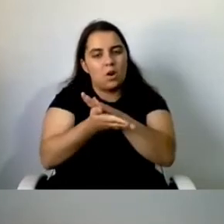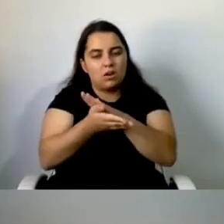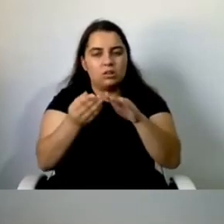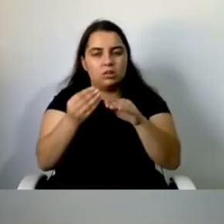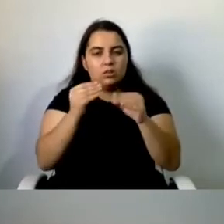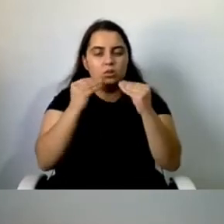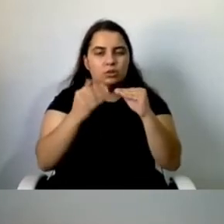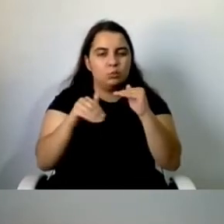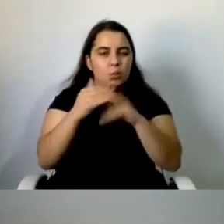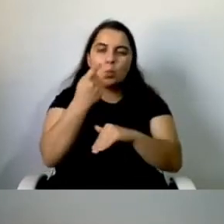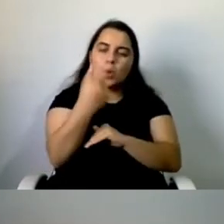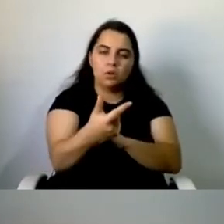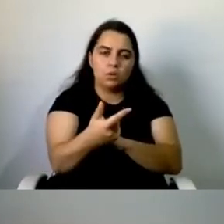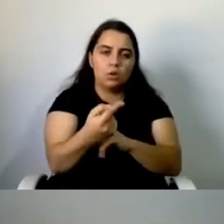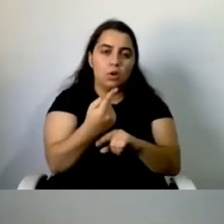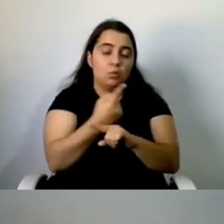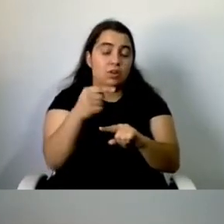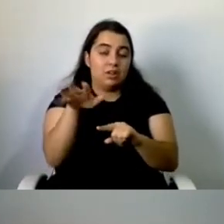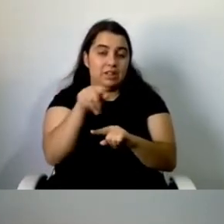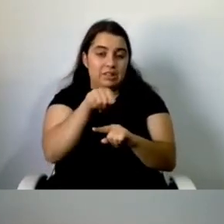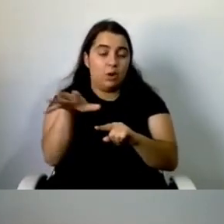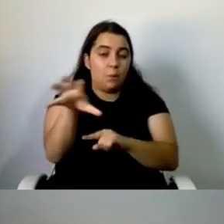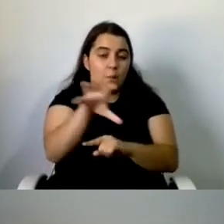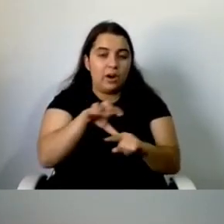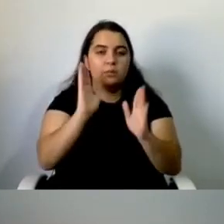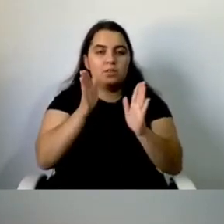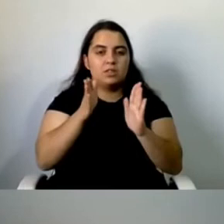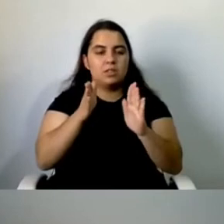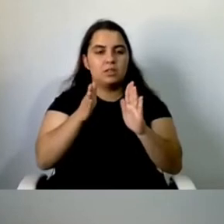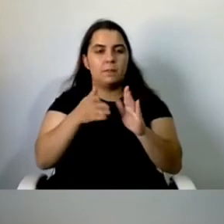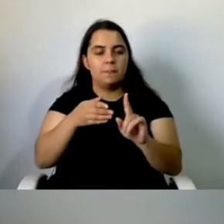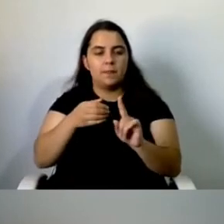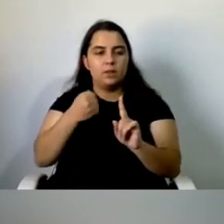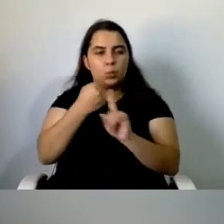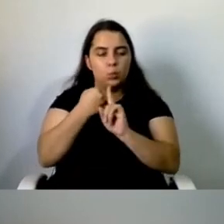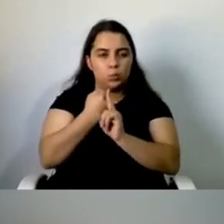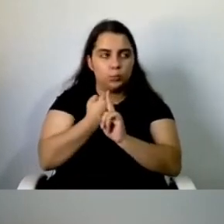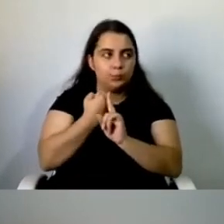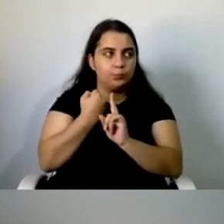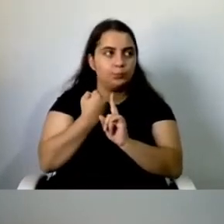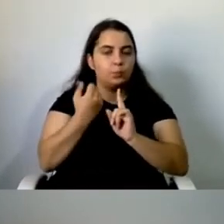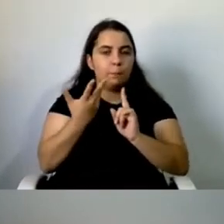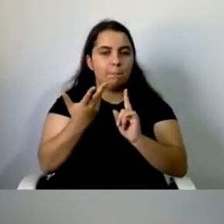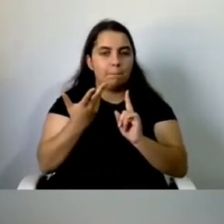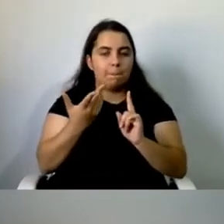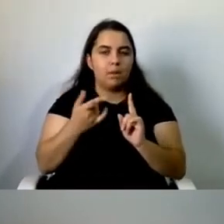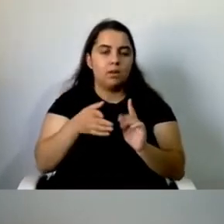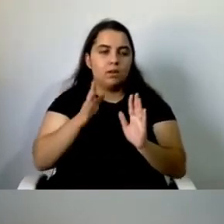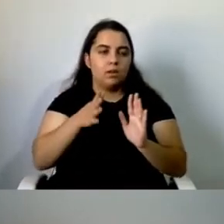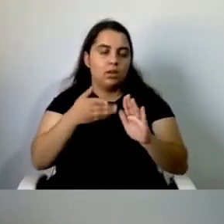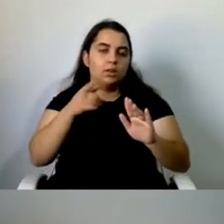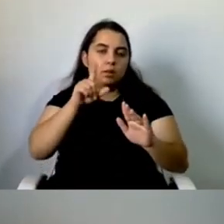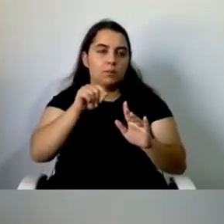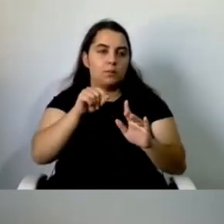intervenção e nós temos cada vez mais organização da sociedade civil, fazer